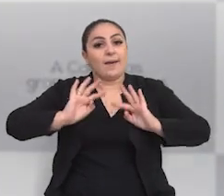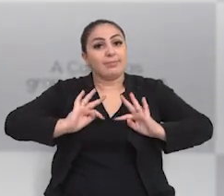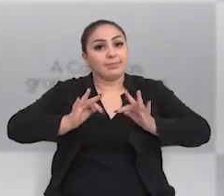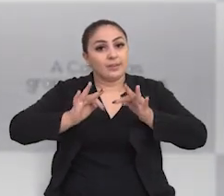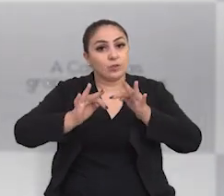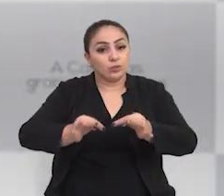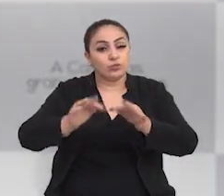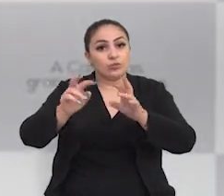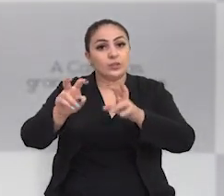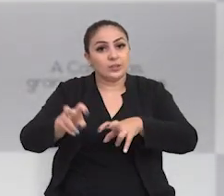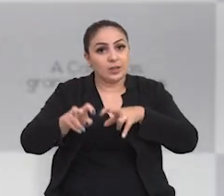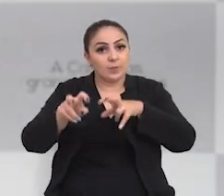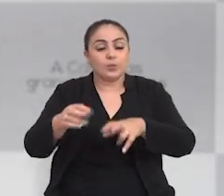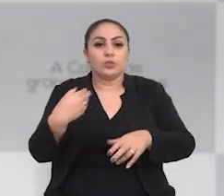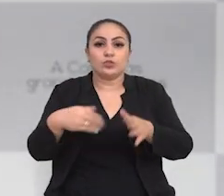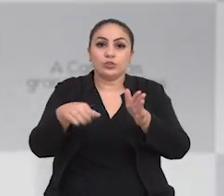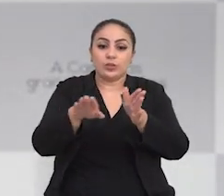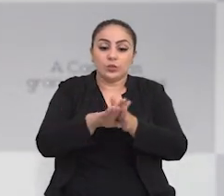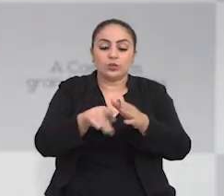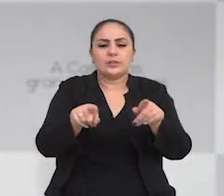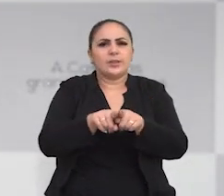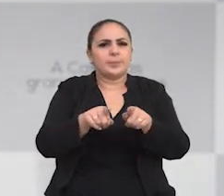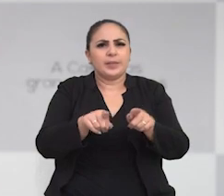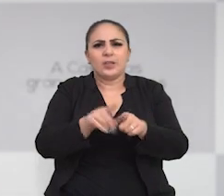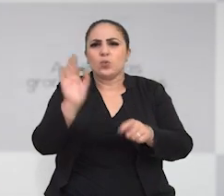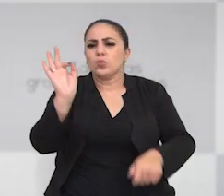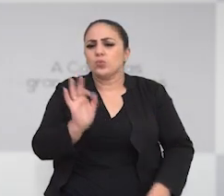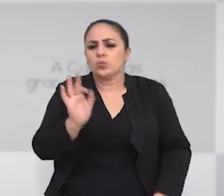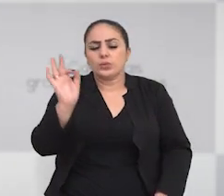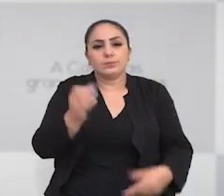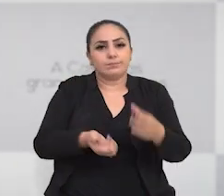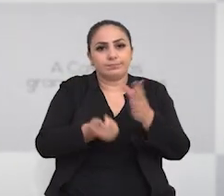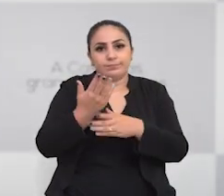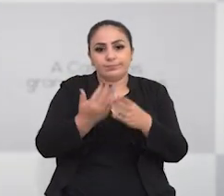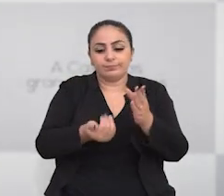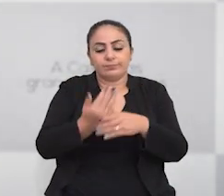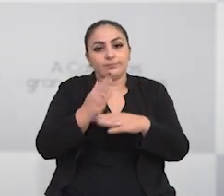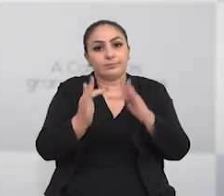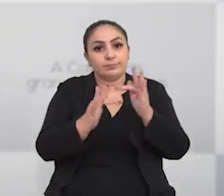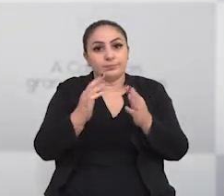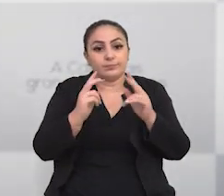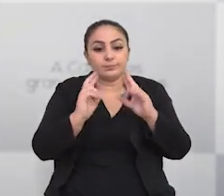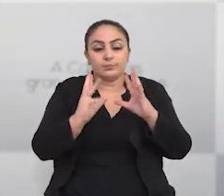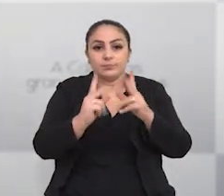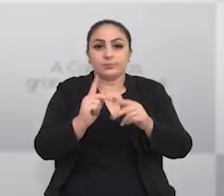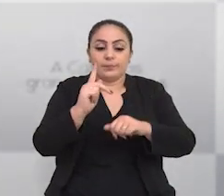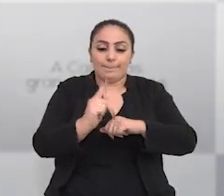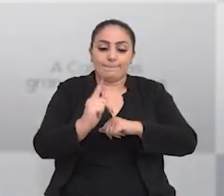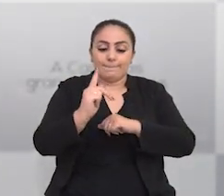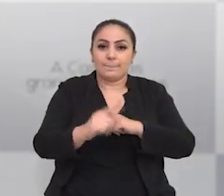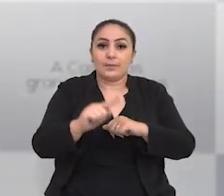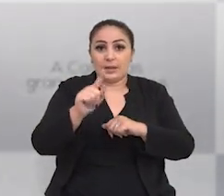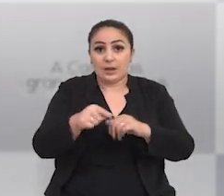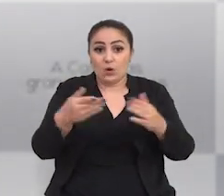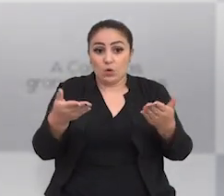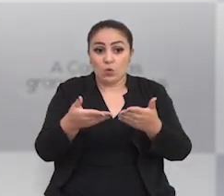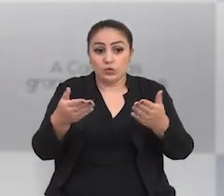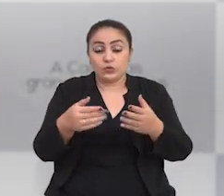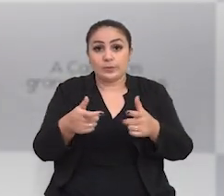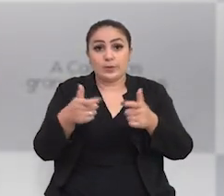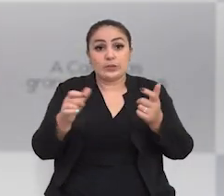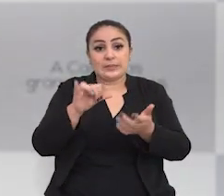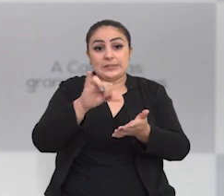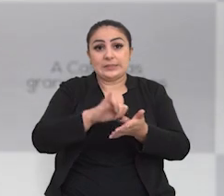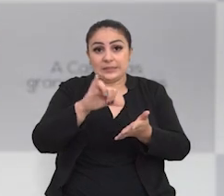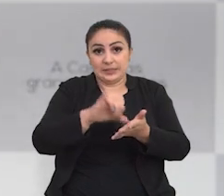campo, a tecnologia que chegou, a alto índice de produção, em função de Passo Fundo ser, hoje, o